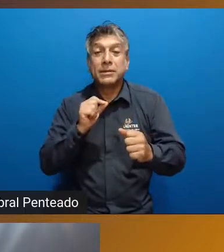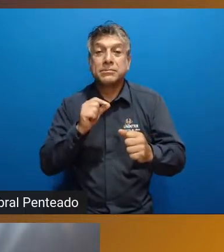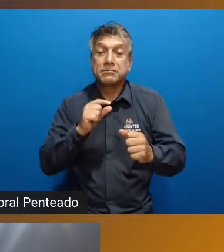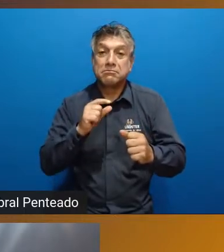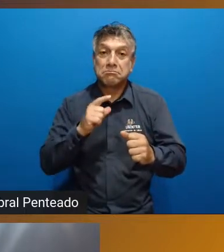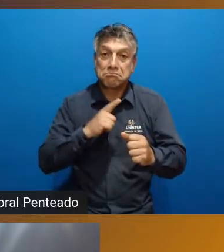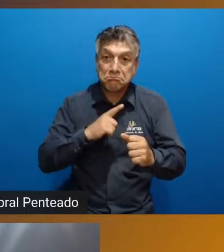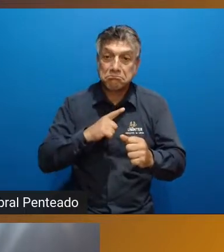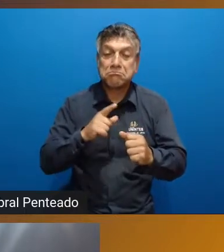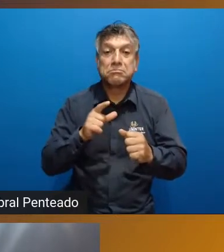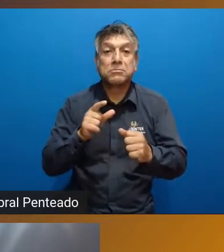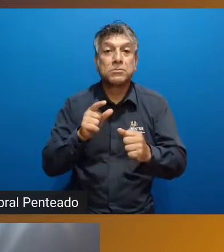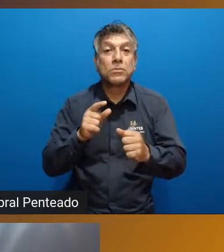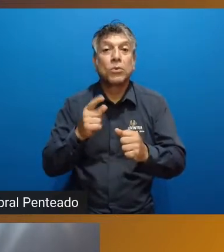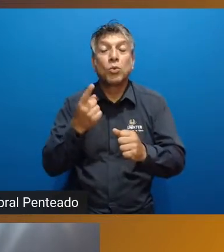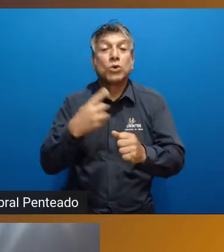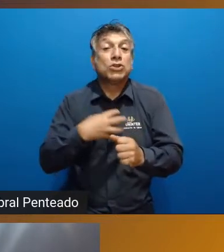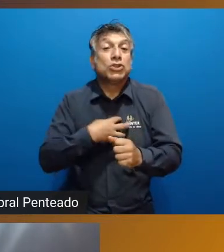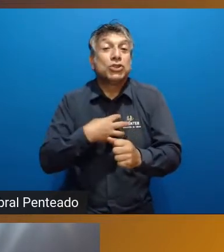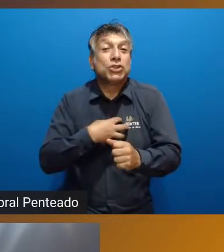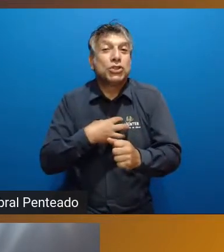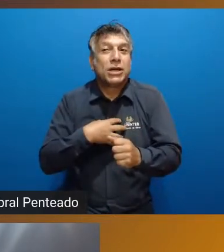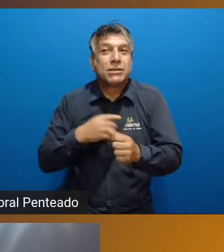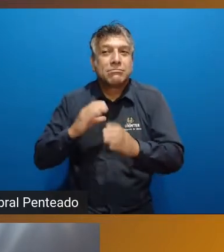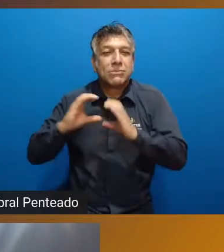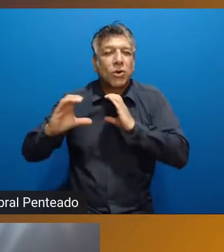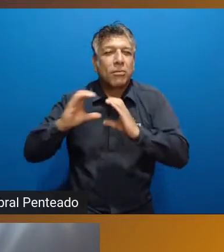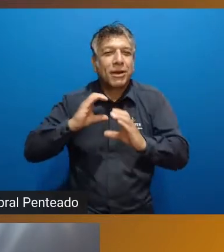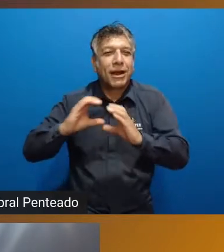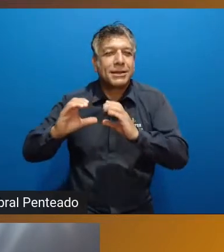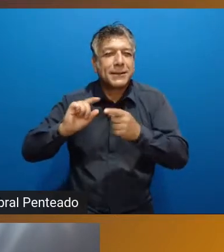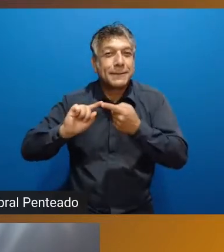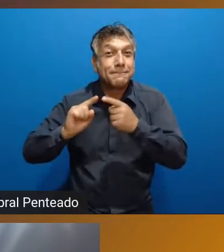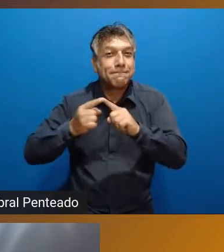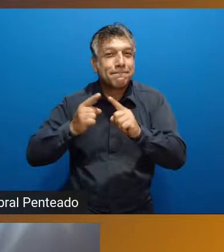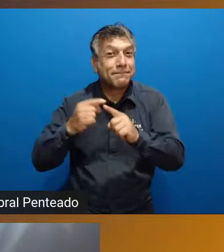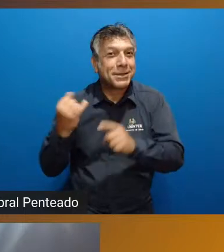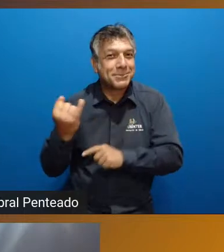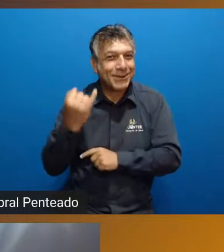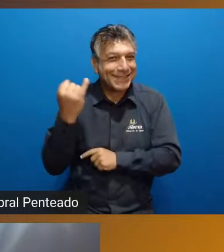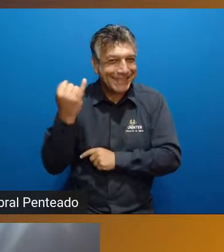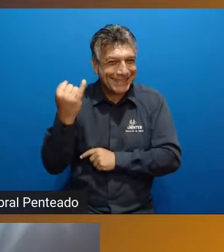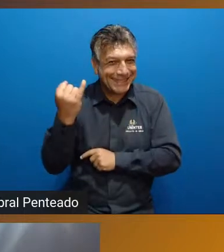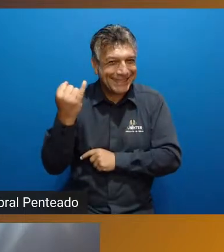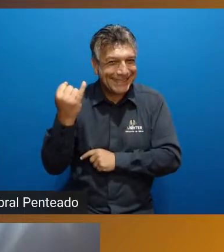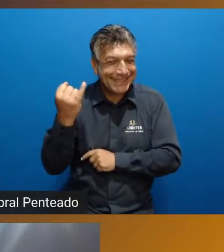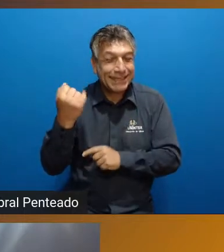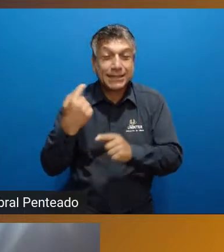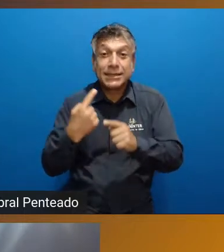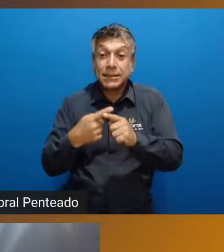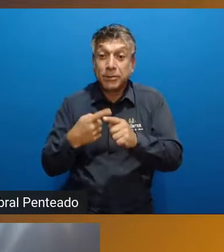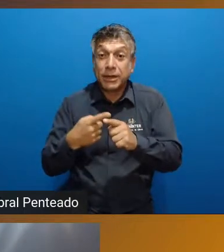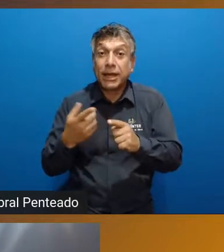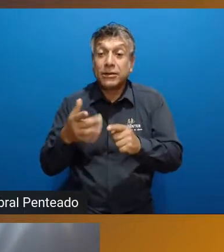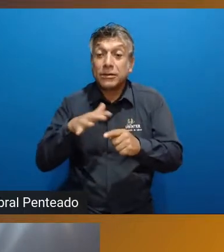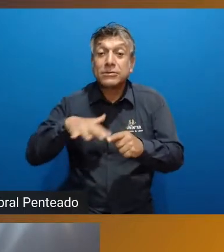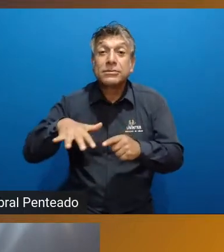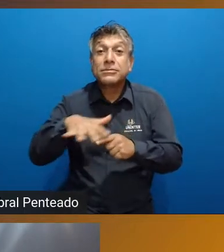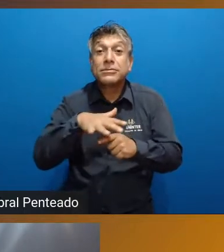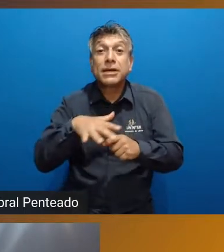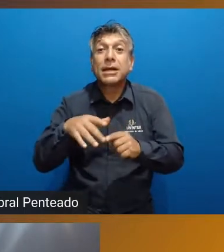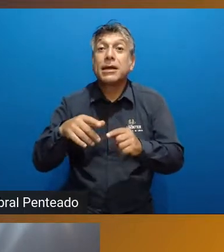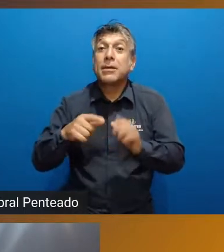um mecanismo, um meio de comunicação extremamente importante. Isso porque, nesse meio, nós divulgamos